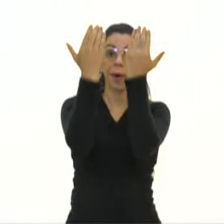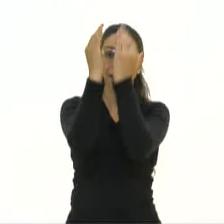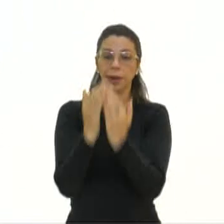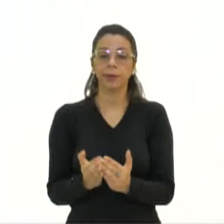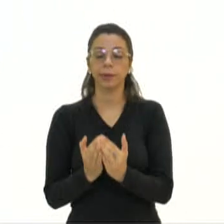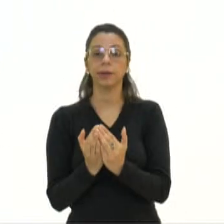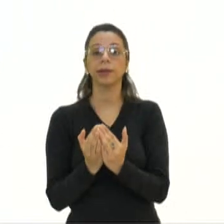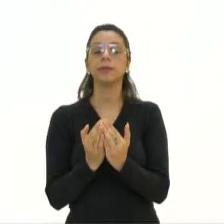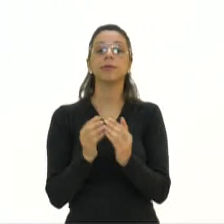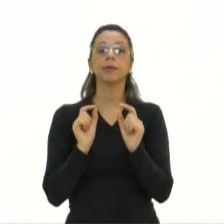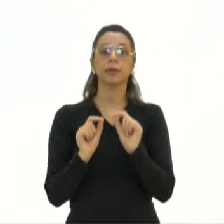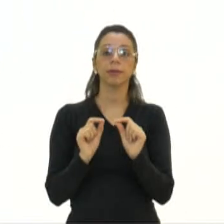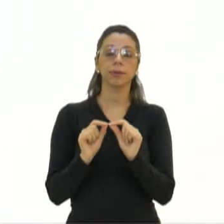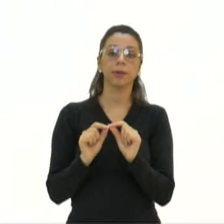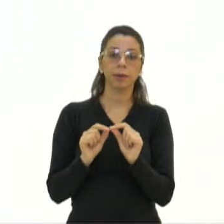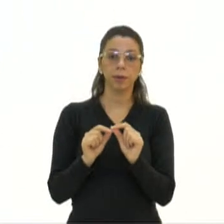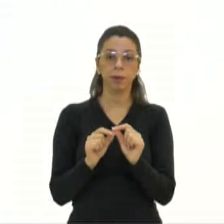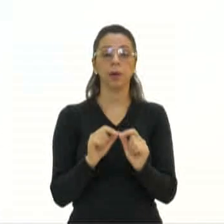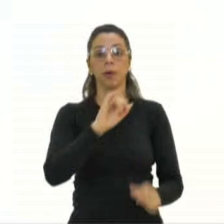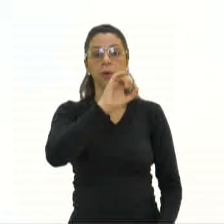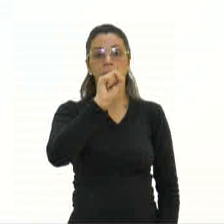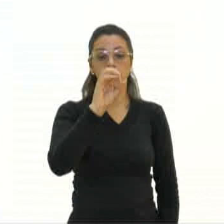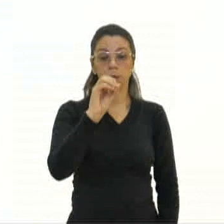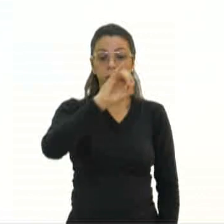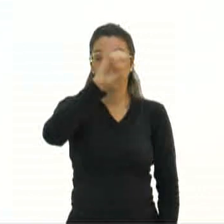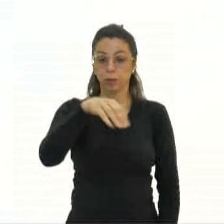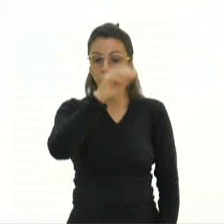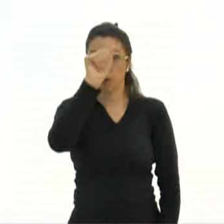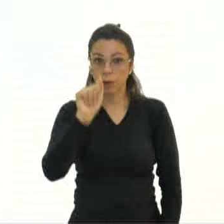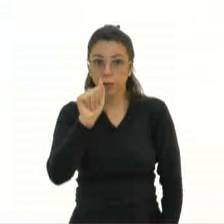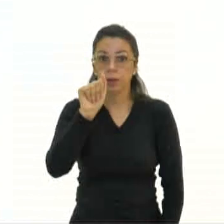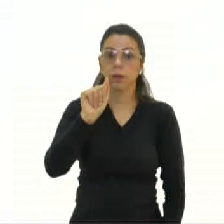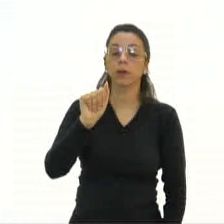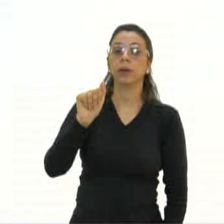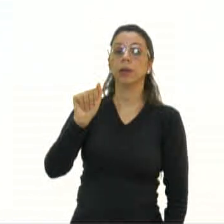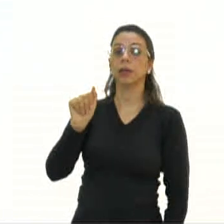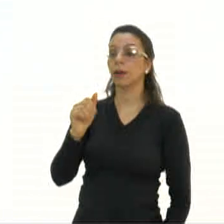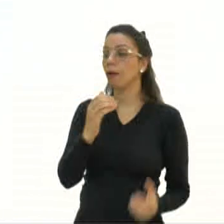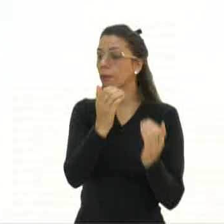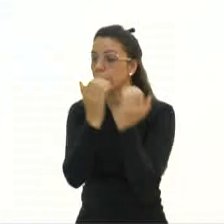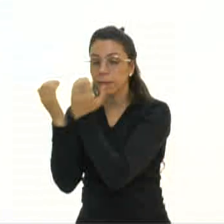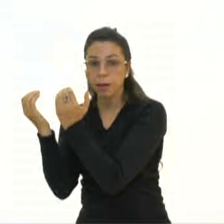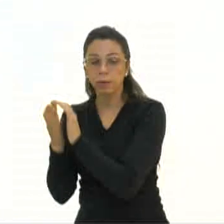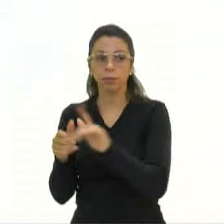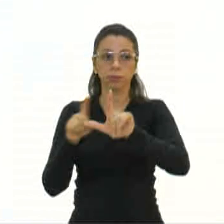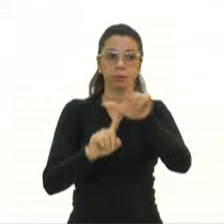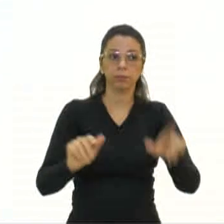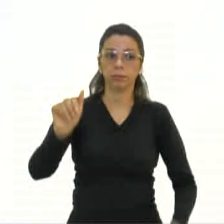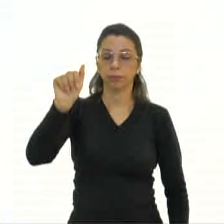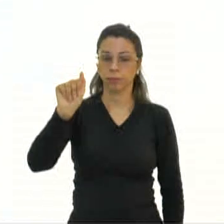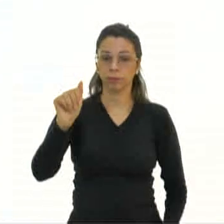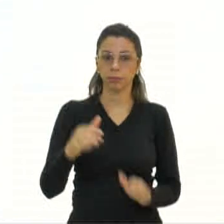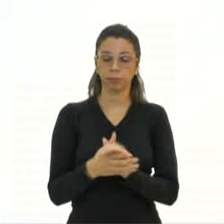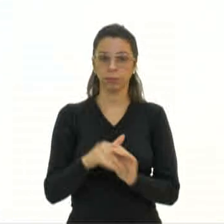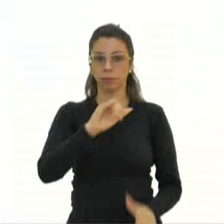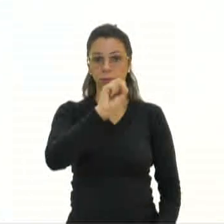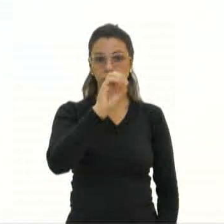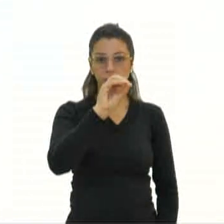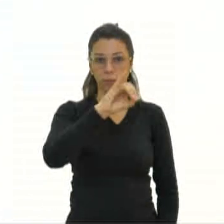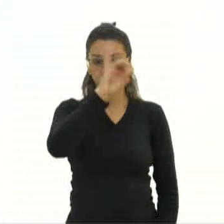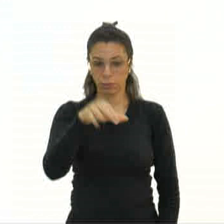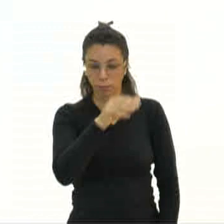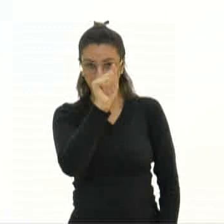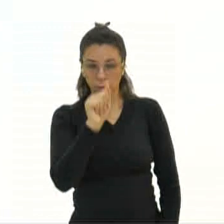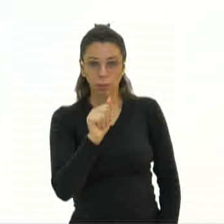é correta. Então, sobre o milho e a soja, a gente vai ter aqui duas frases. Letra A. A soja é uma